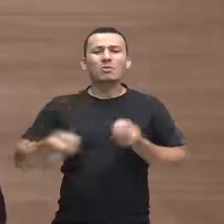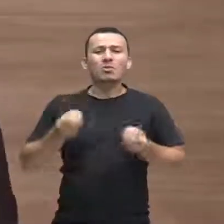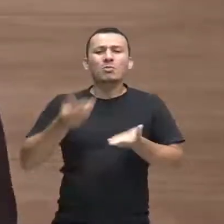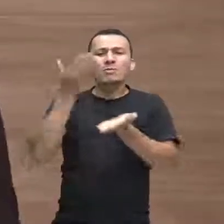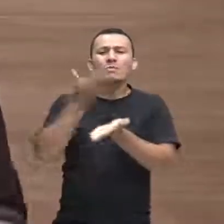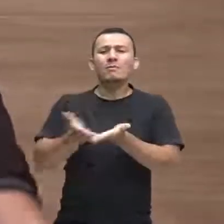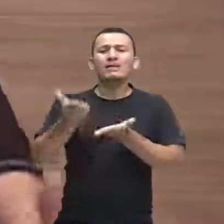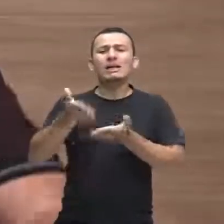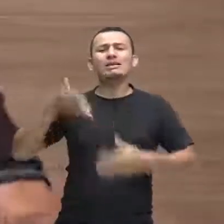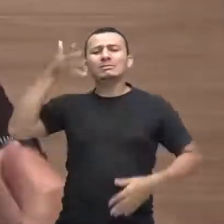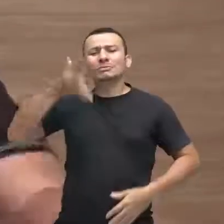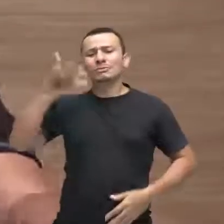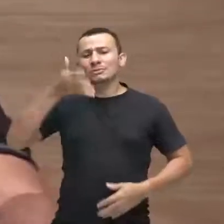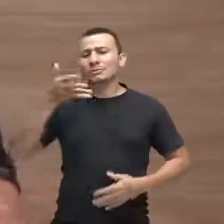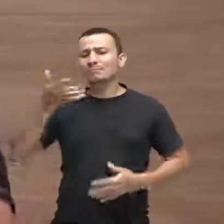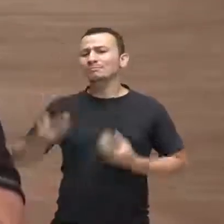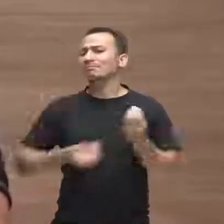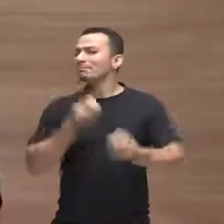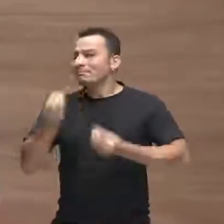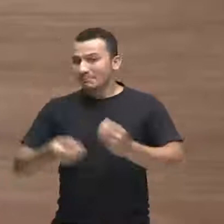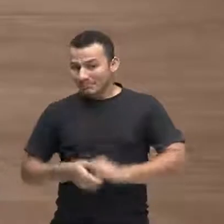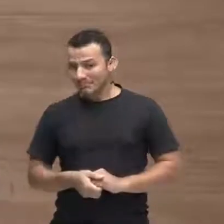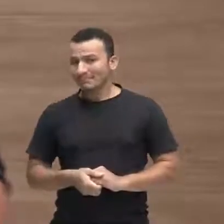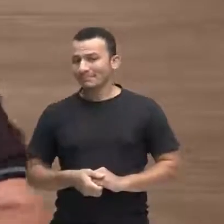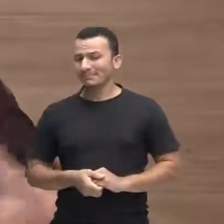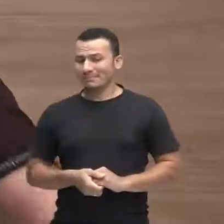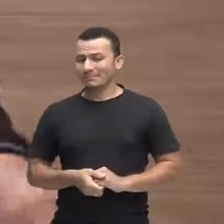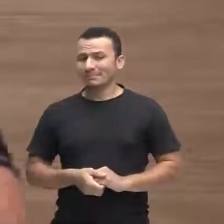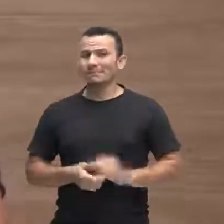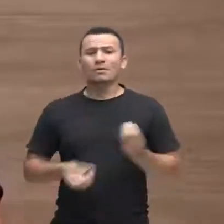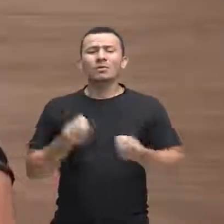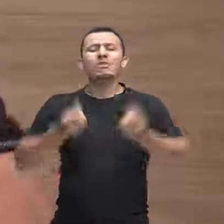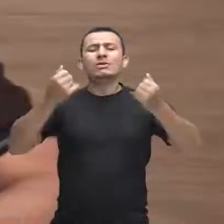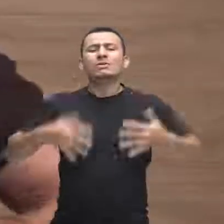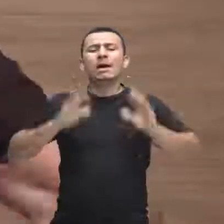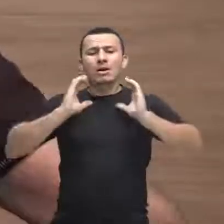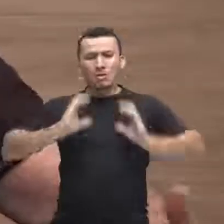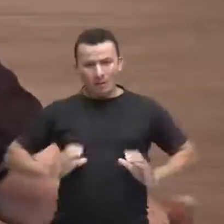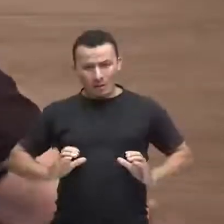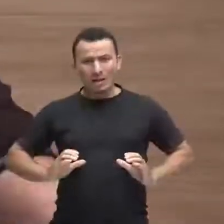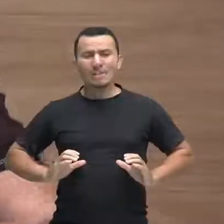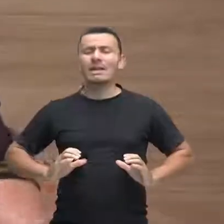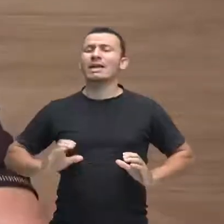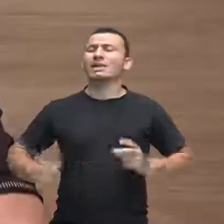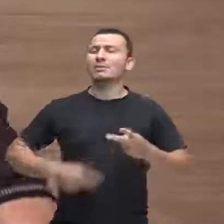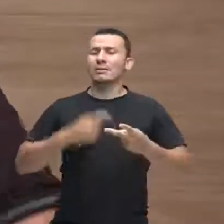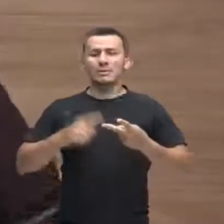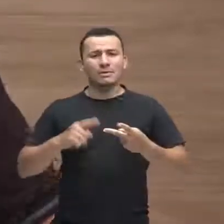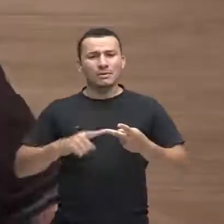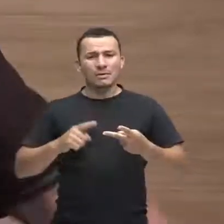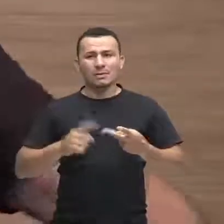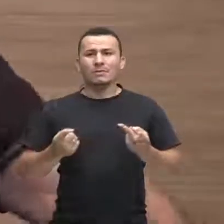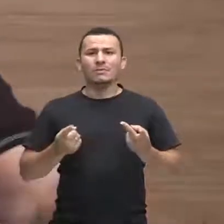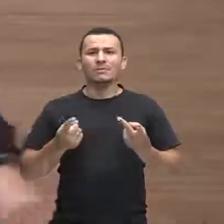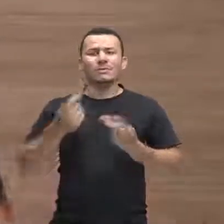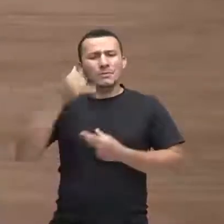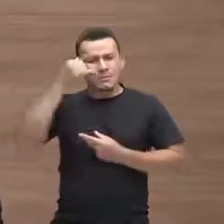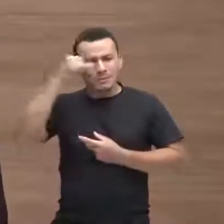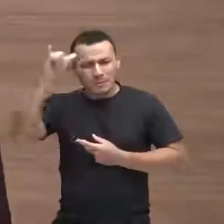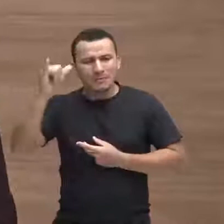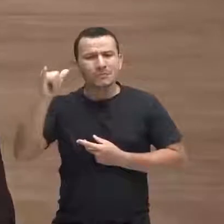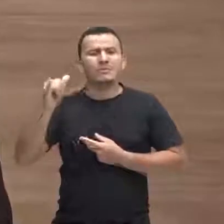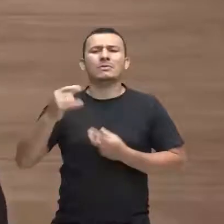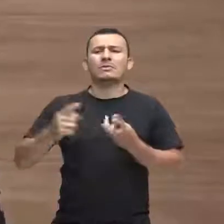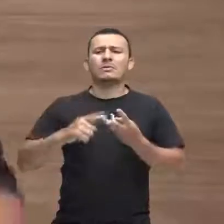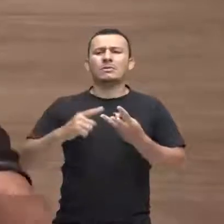começar? Como é que eu vou falar de comportamentos autodestrutivos, de prevenção, de